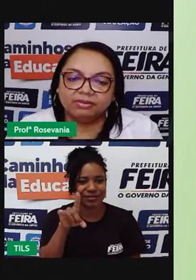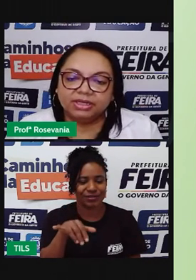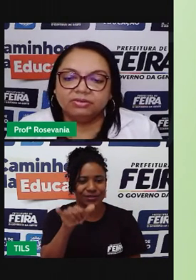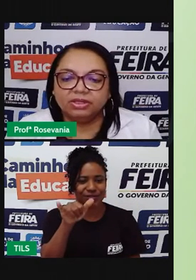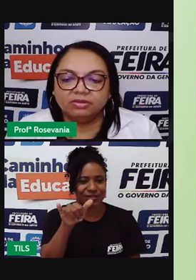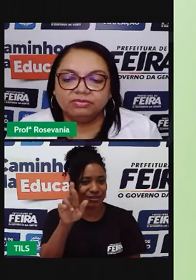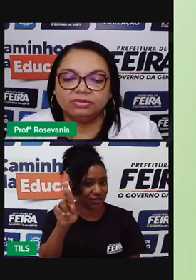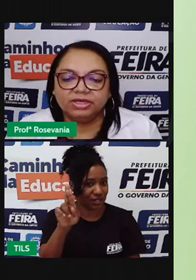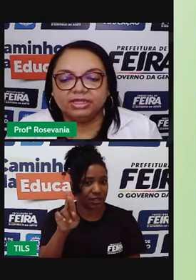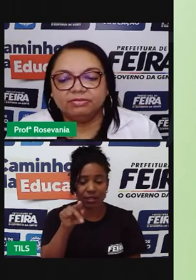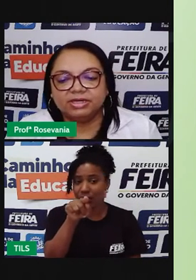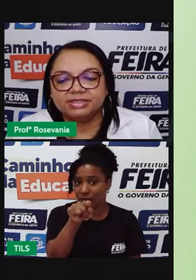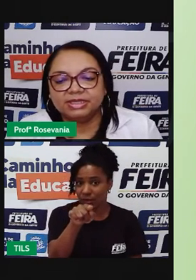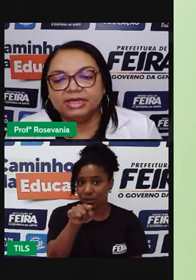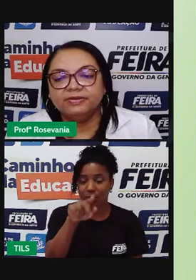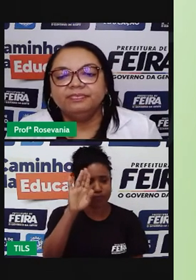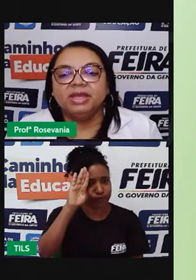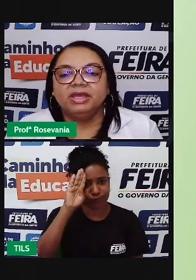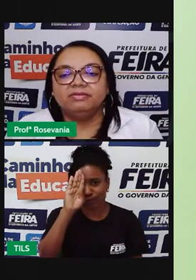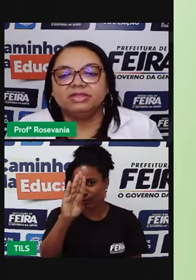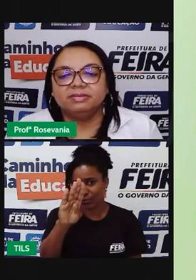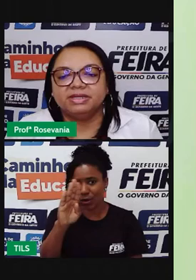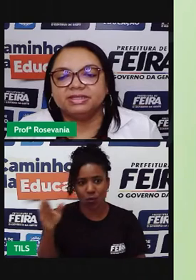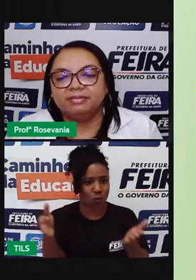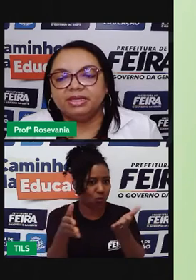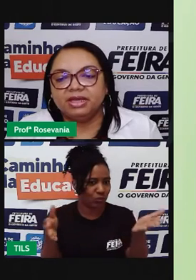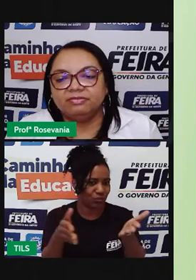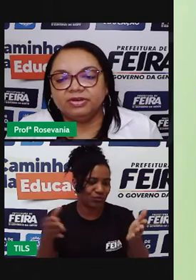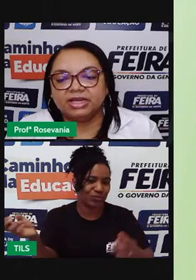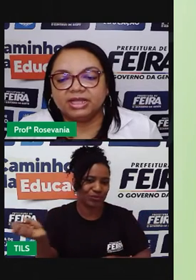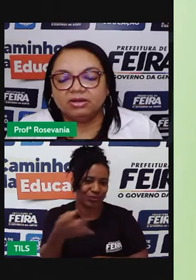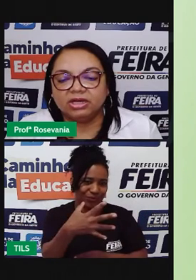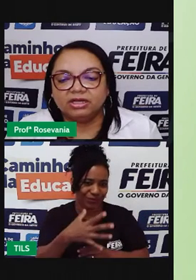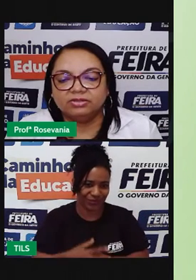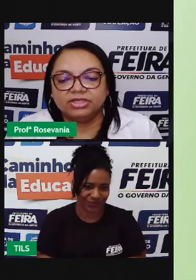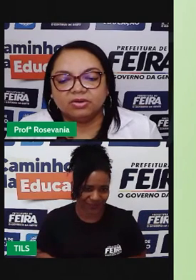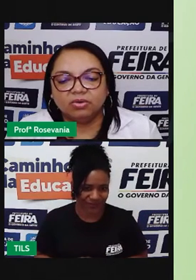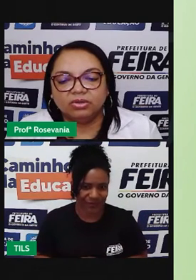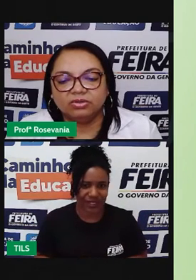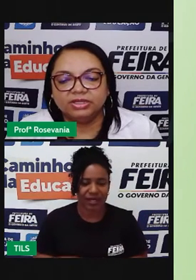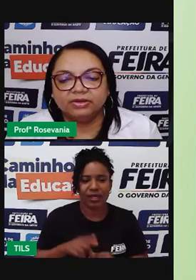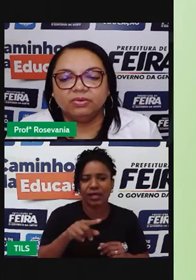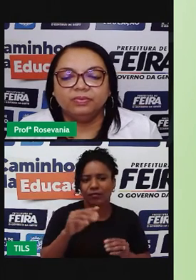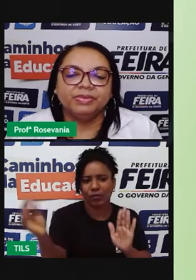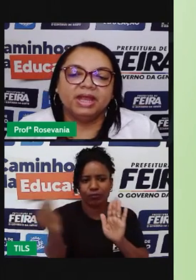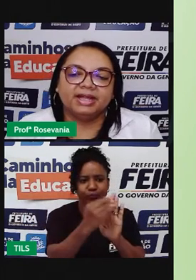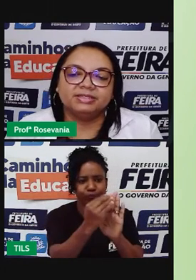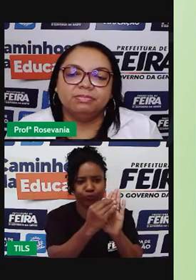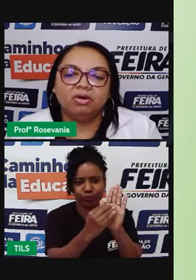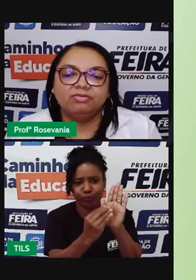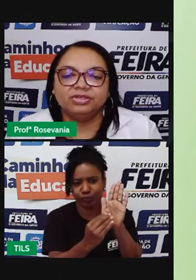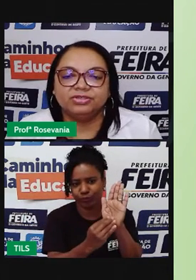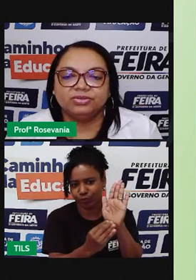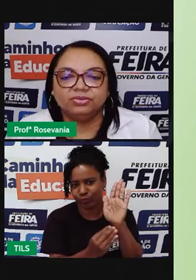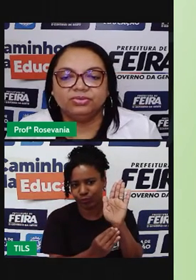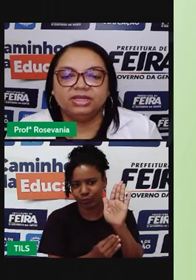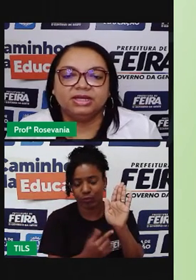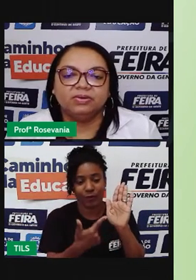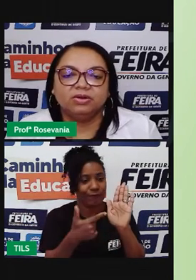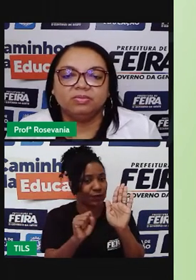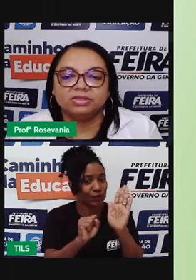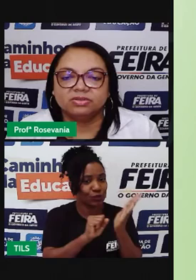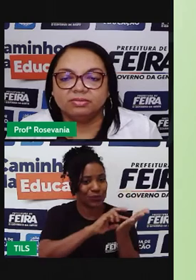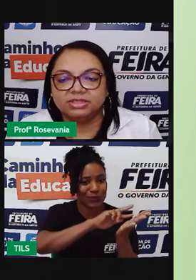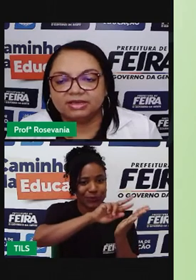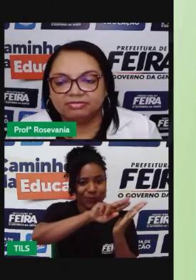mais atual, né, do relevo brasileiro e você percebe que ele foi catalogando de acordo, né, com as mofas e estruturas.